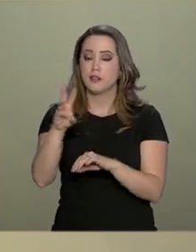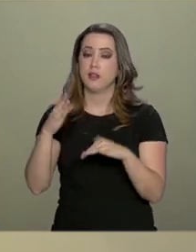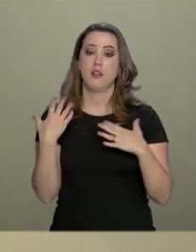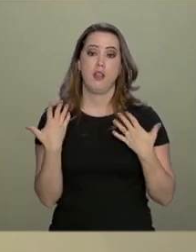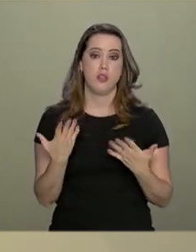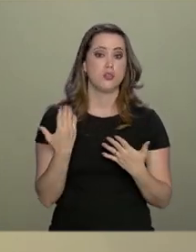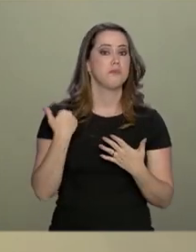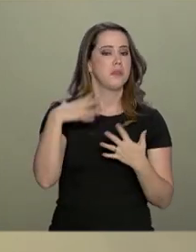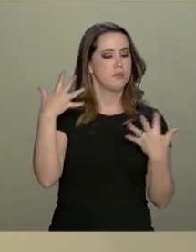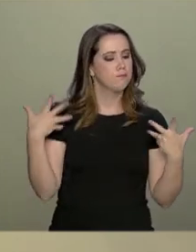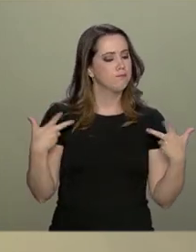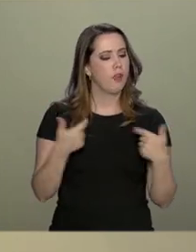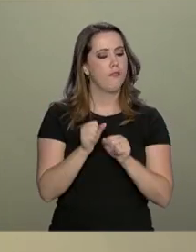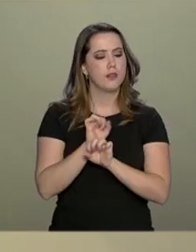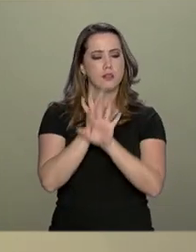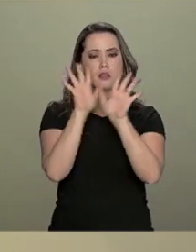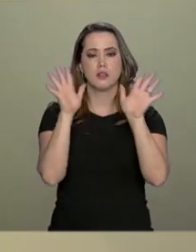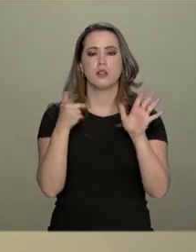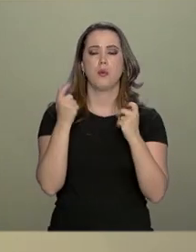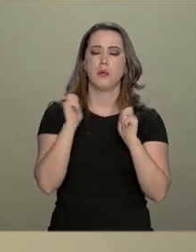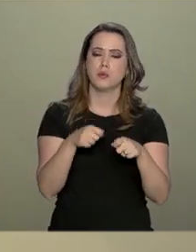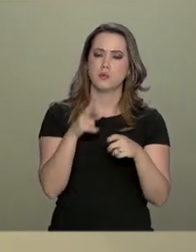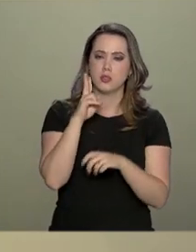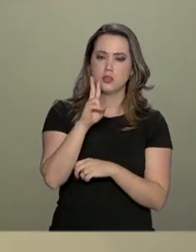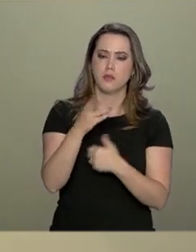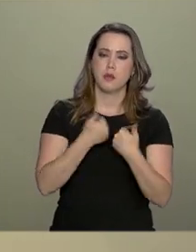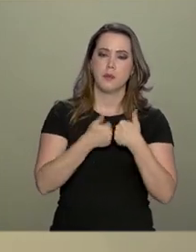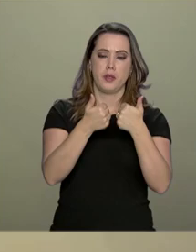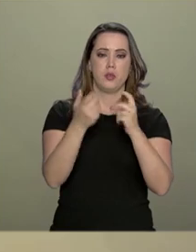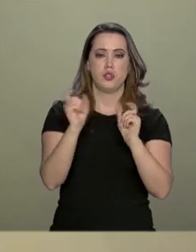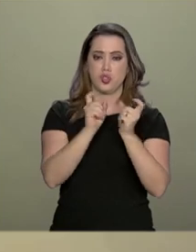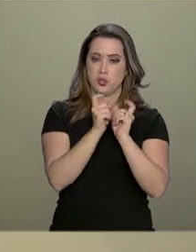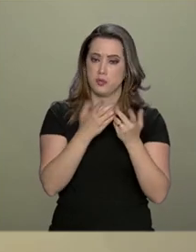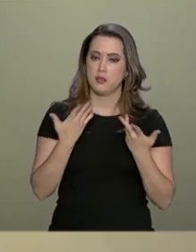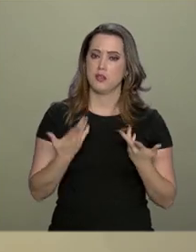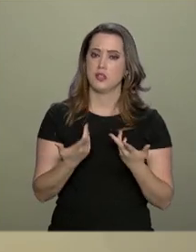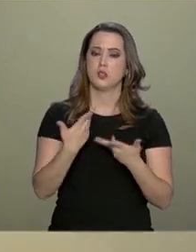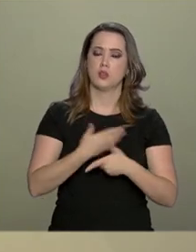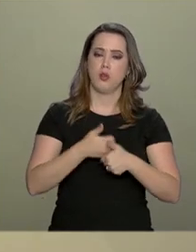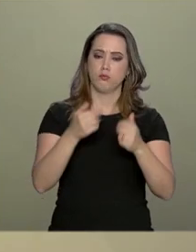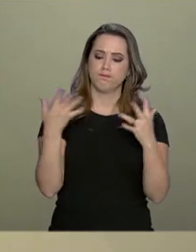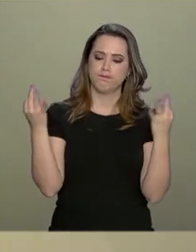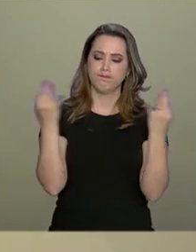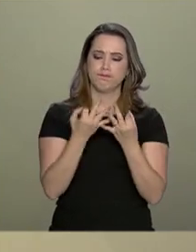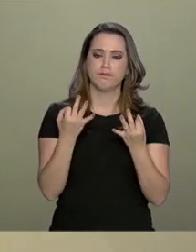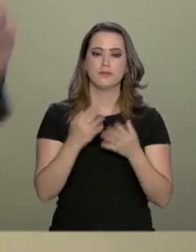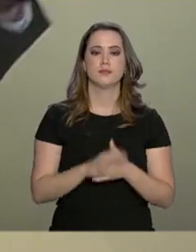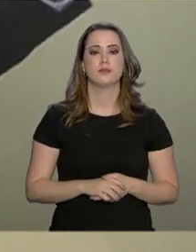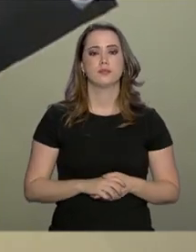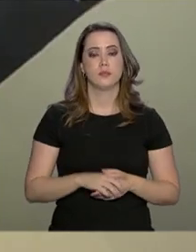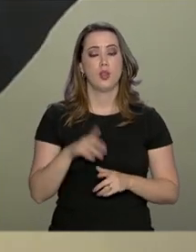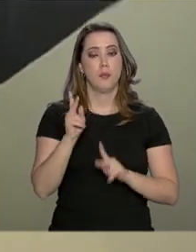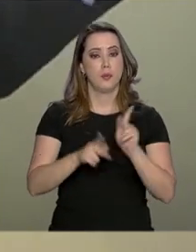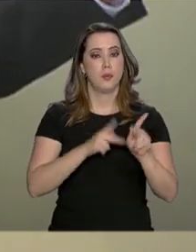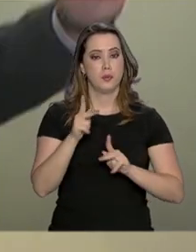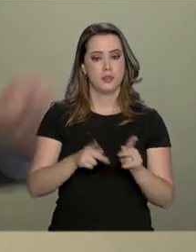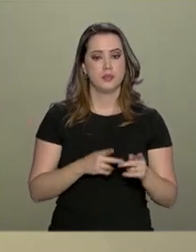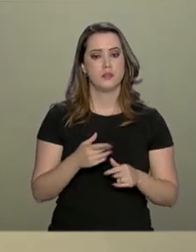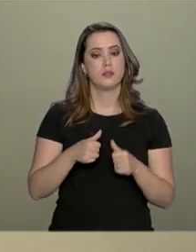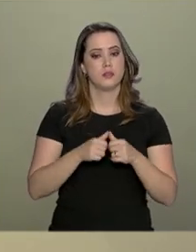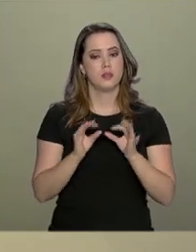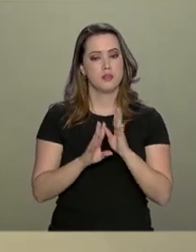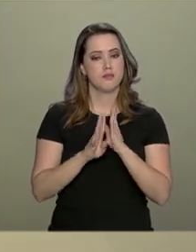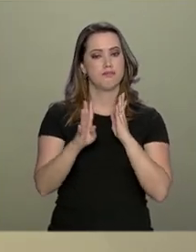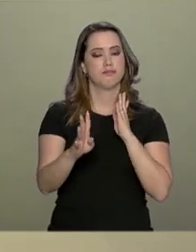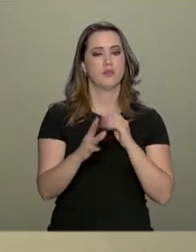eficiência, mais possibilidade de acompanhamento, de melhoria de gestão, de ganho de efetividade para a população que está lá